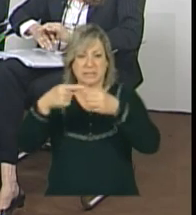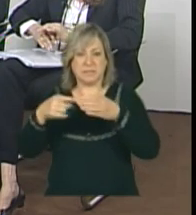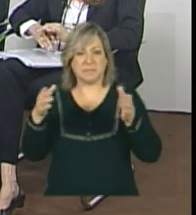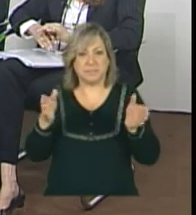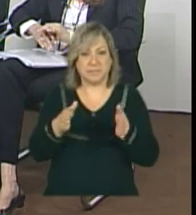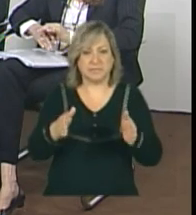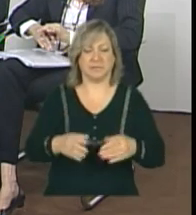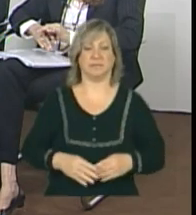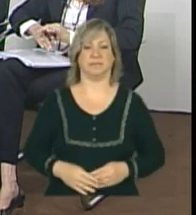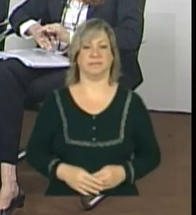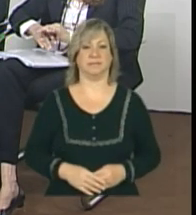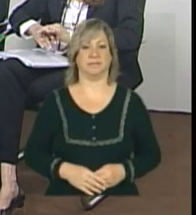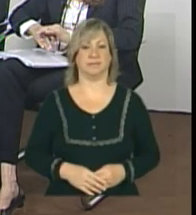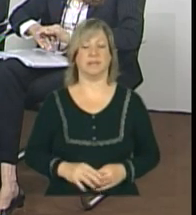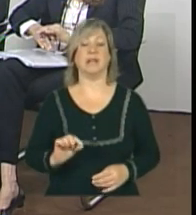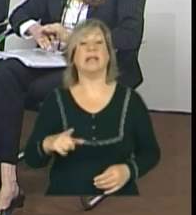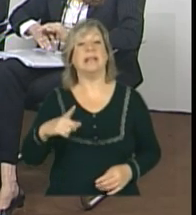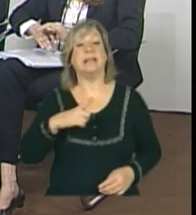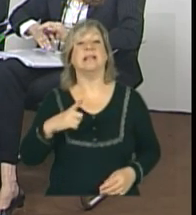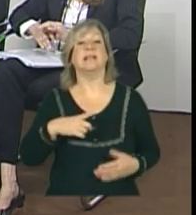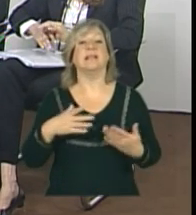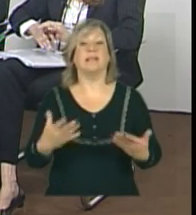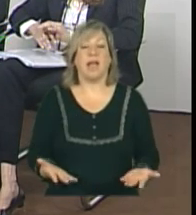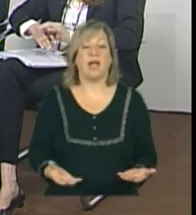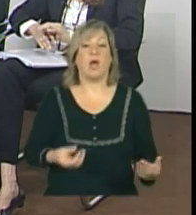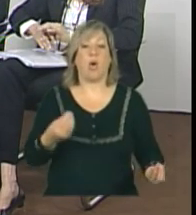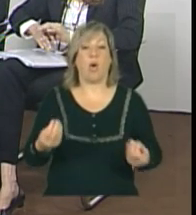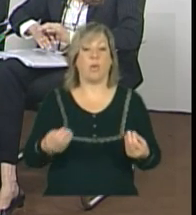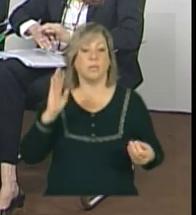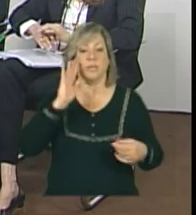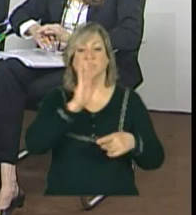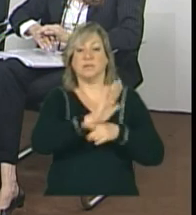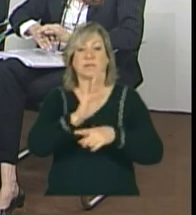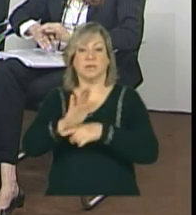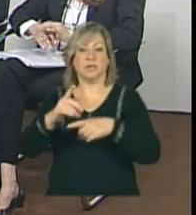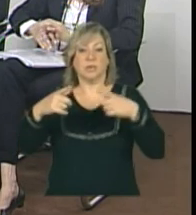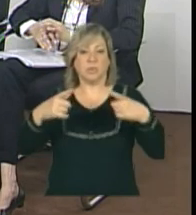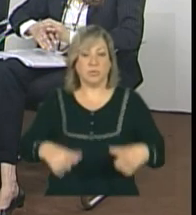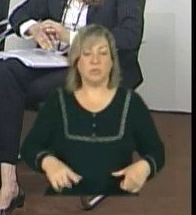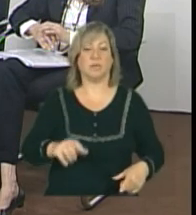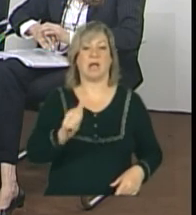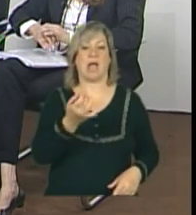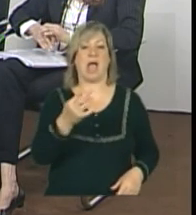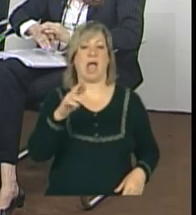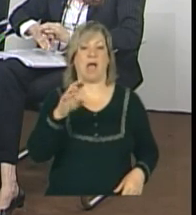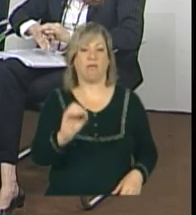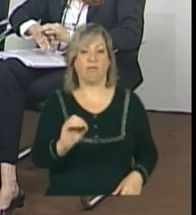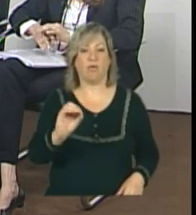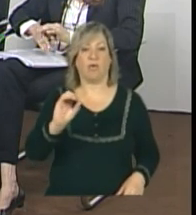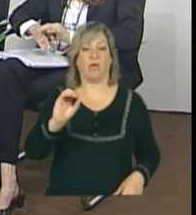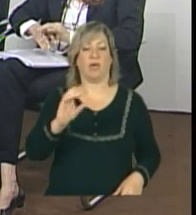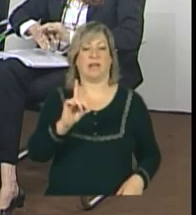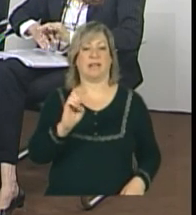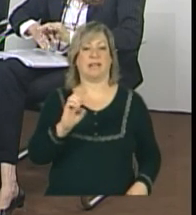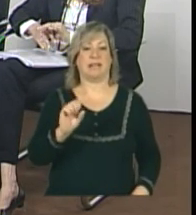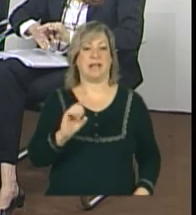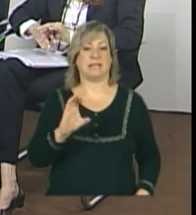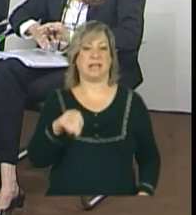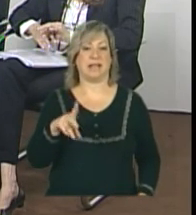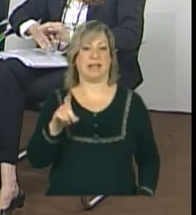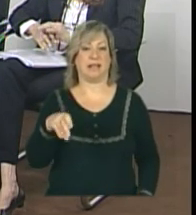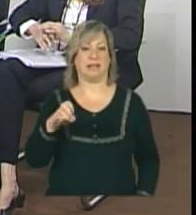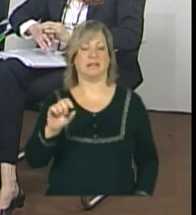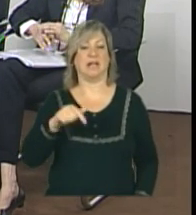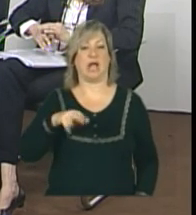1 que tem como demanda comunidades afrodescendentes quilombolas, principalmente com a